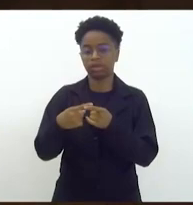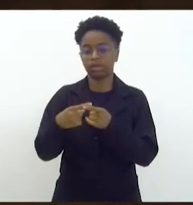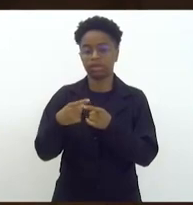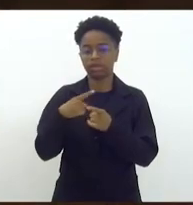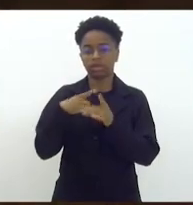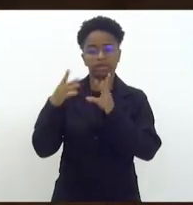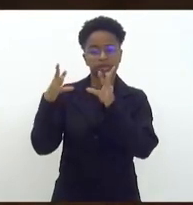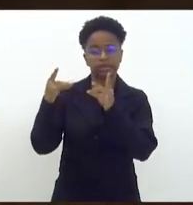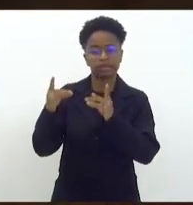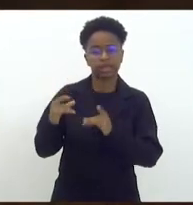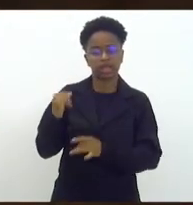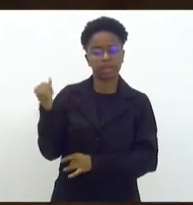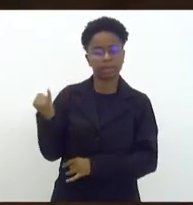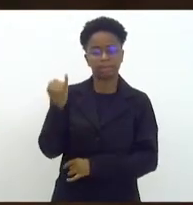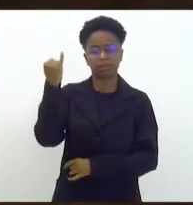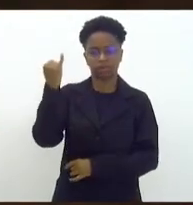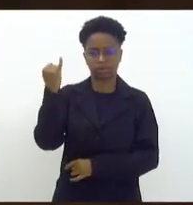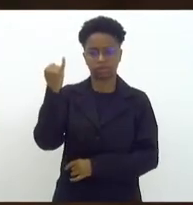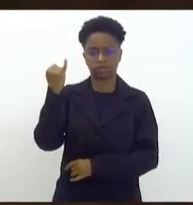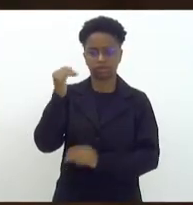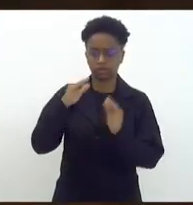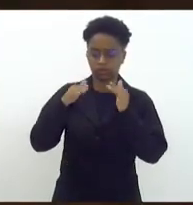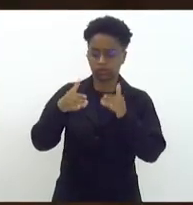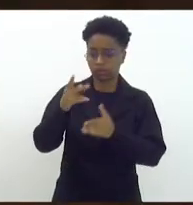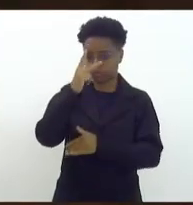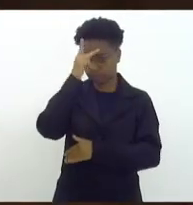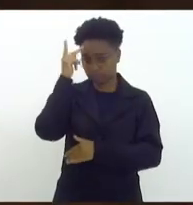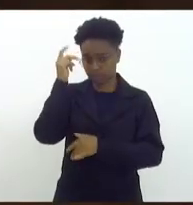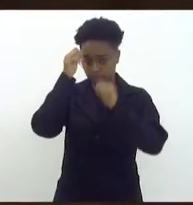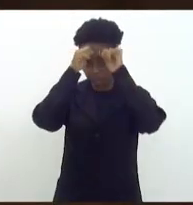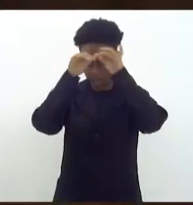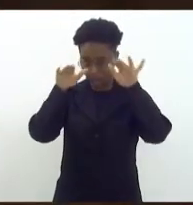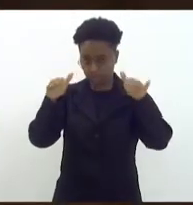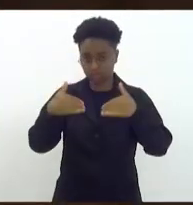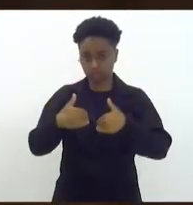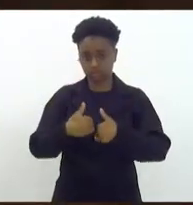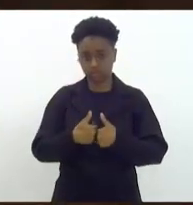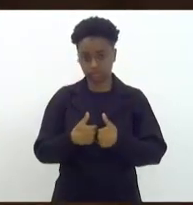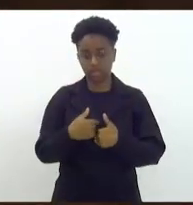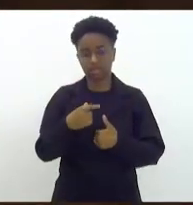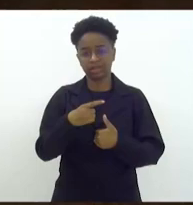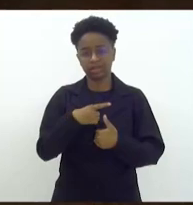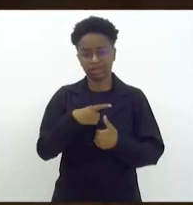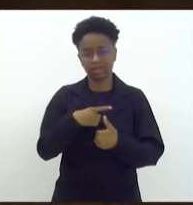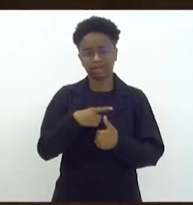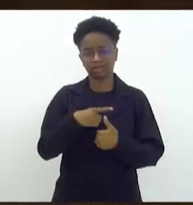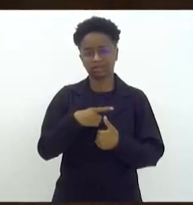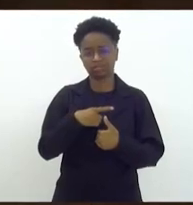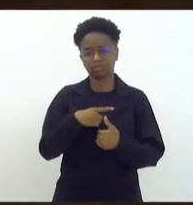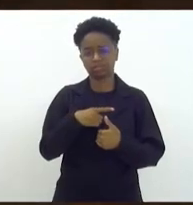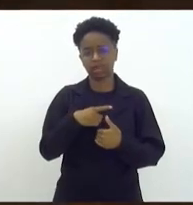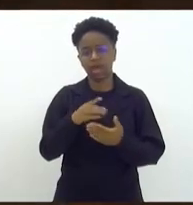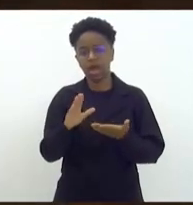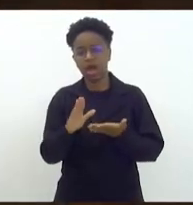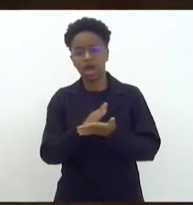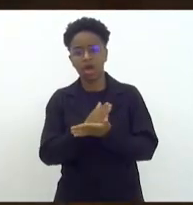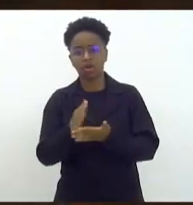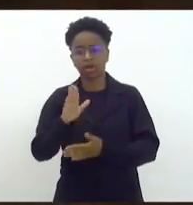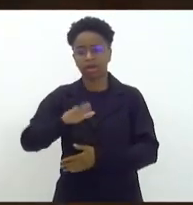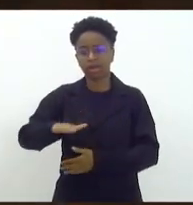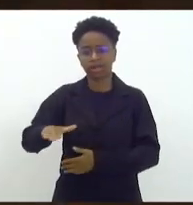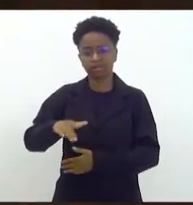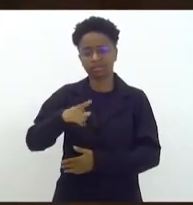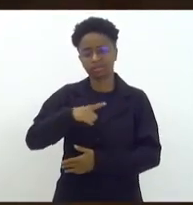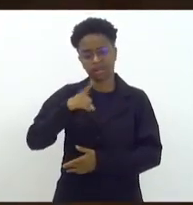extremamente importante para a pessoa com o espectro autista. Há muita dificuldade. Muitas crianças têm uma